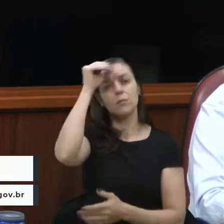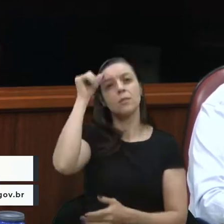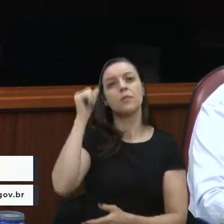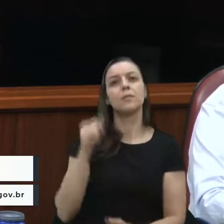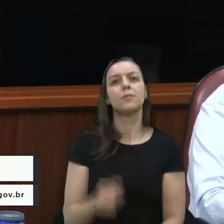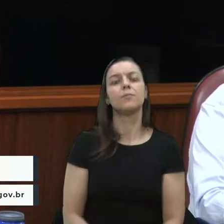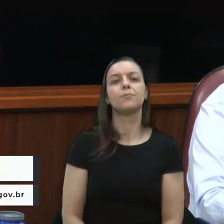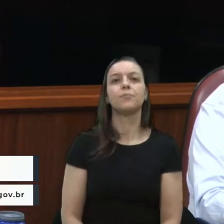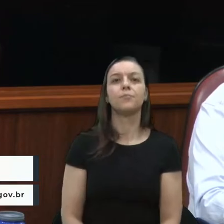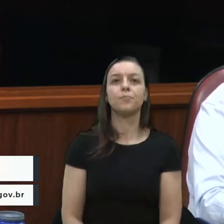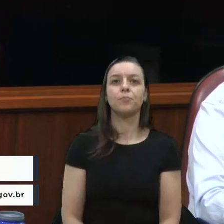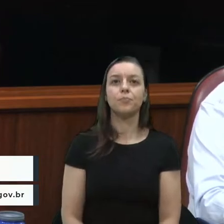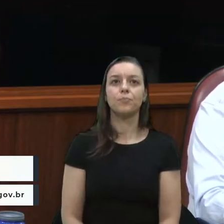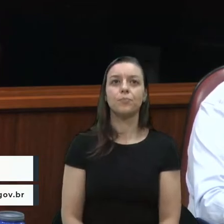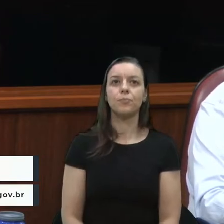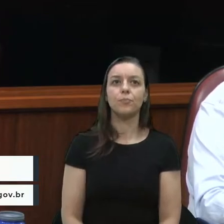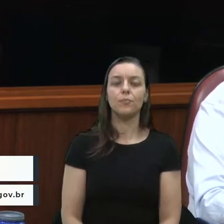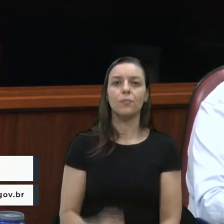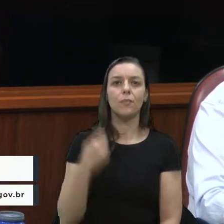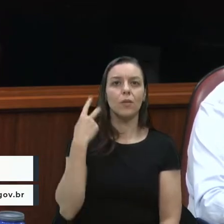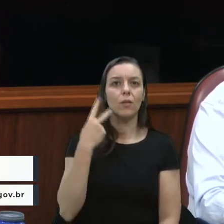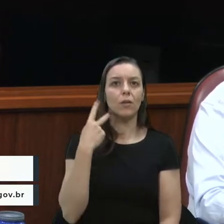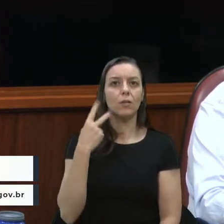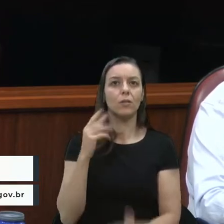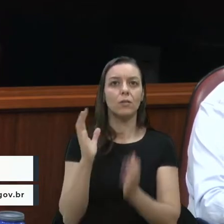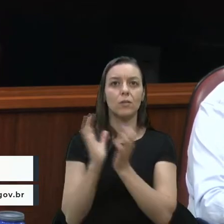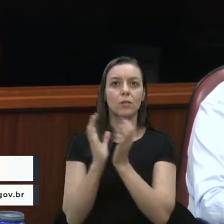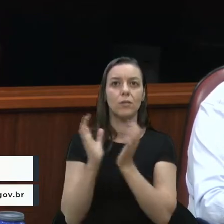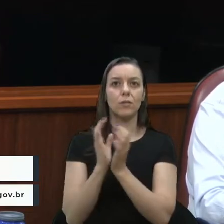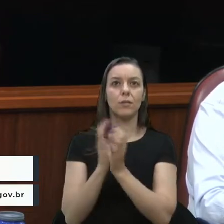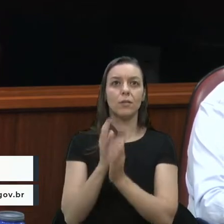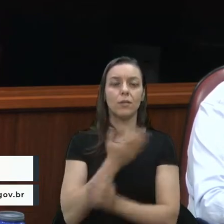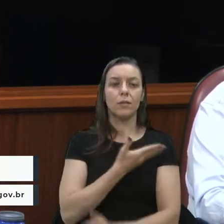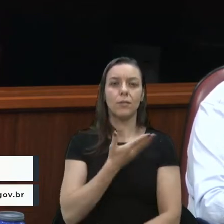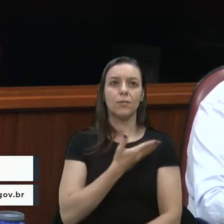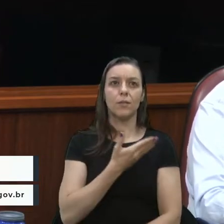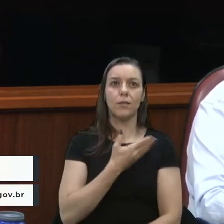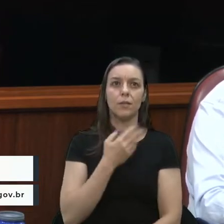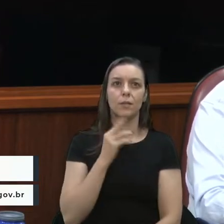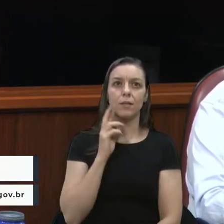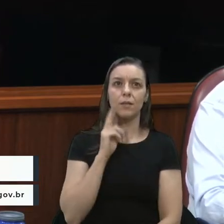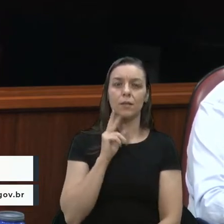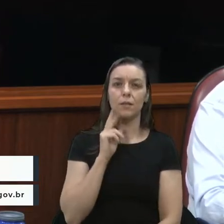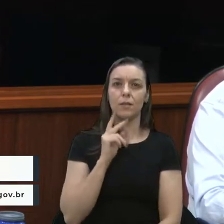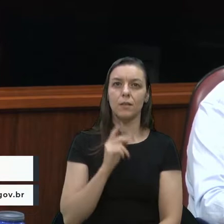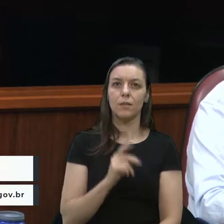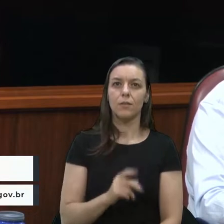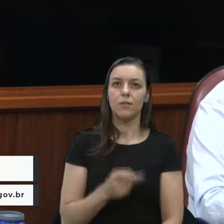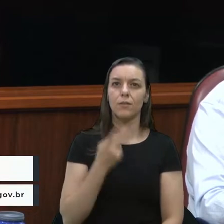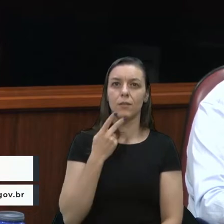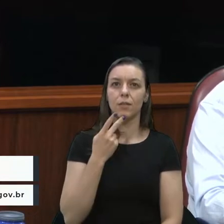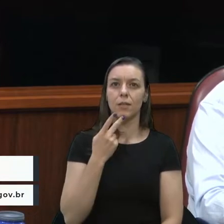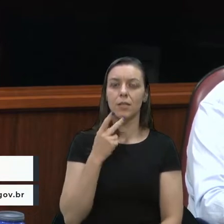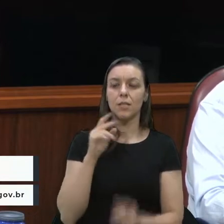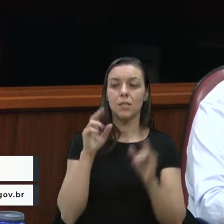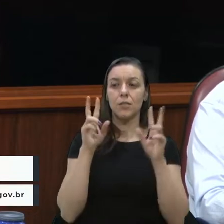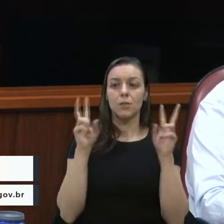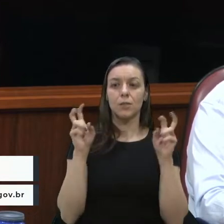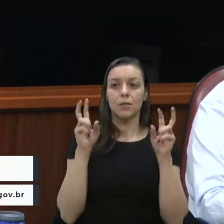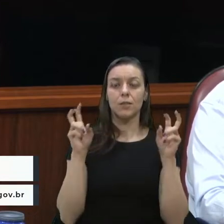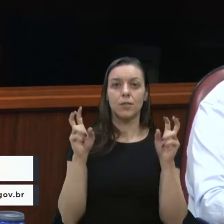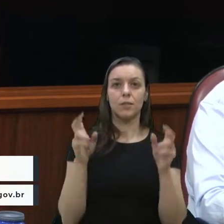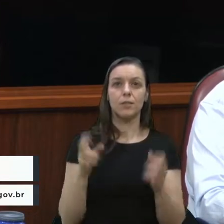Ouvir o vereador, colega, querido amigo, o vereador Renato, falar sobre o tema, e nós estamos entre dois